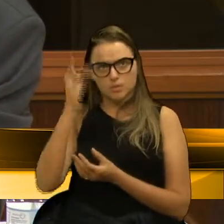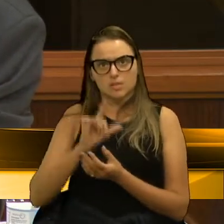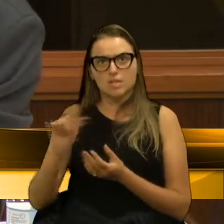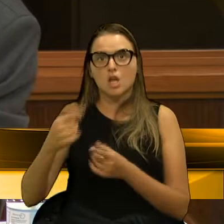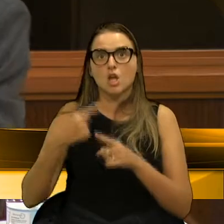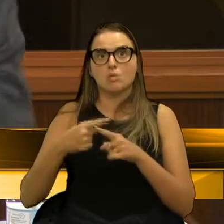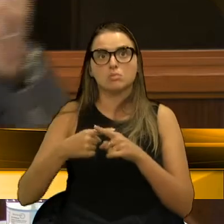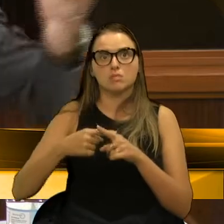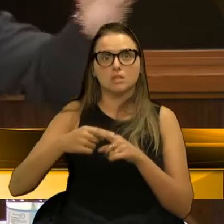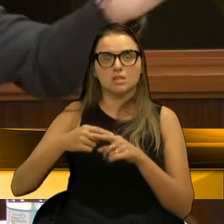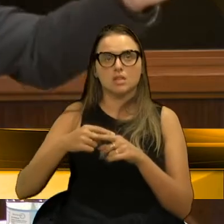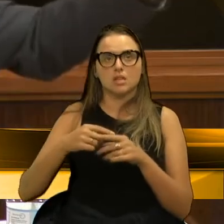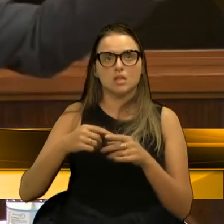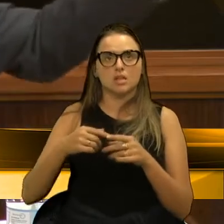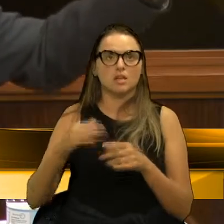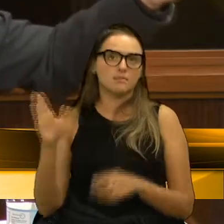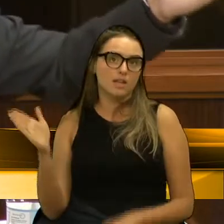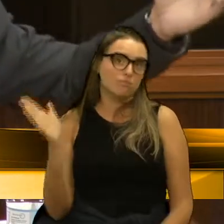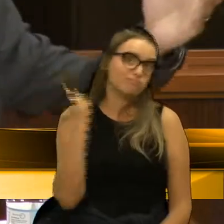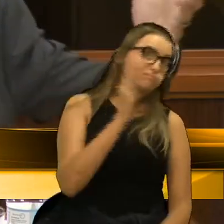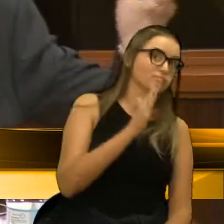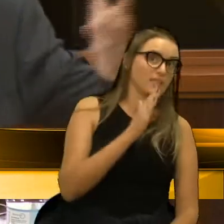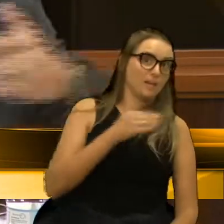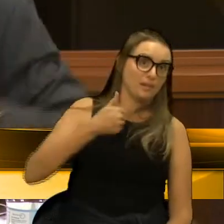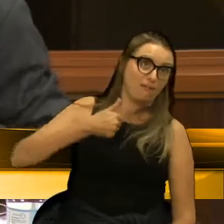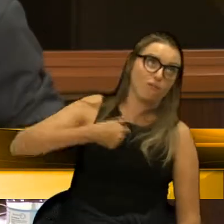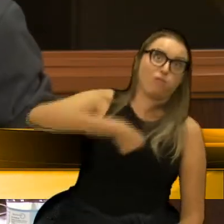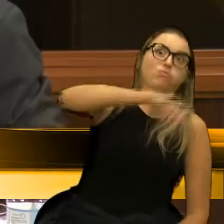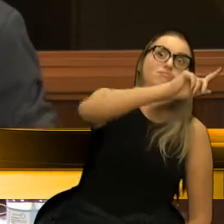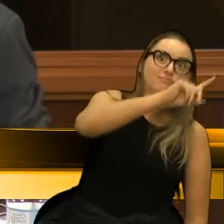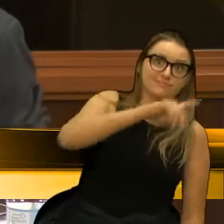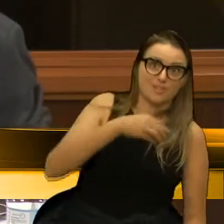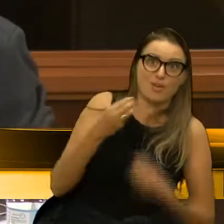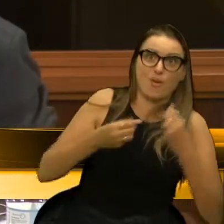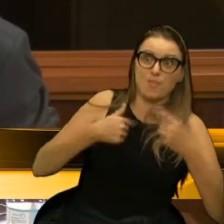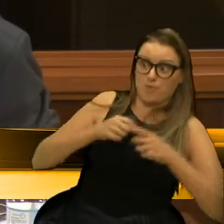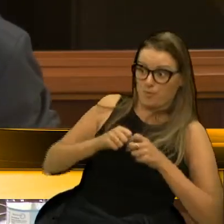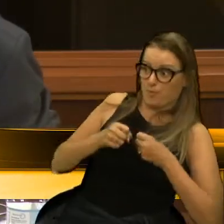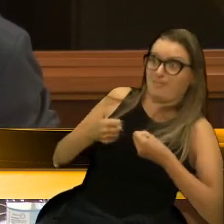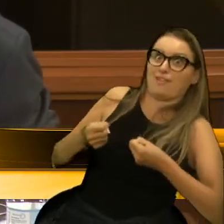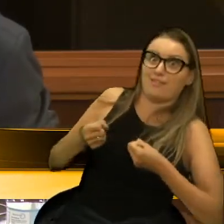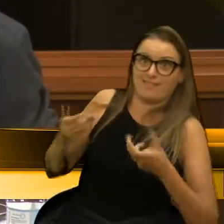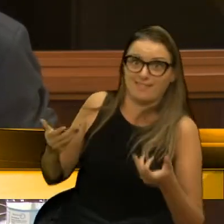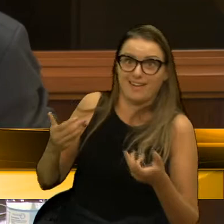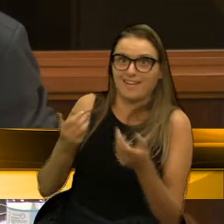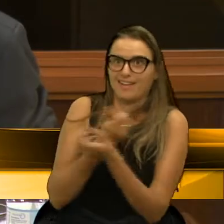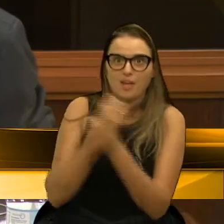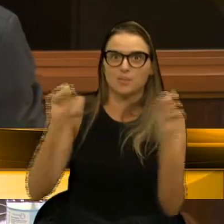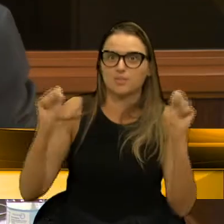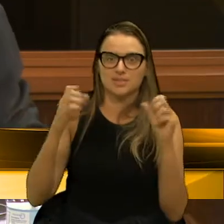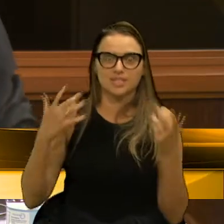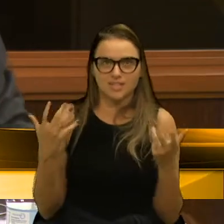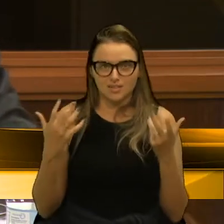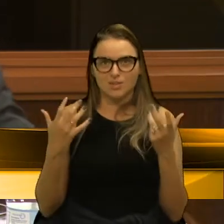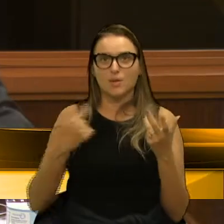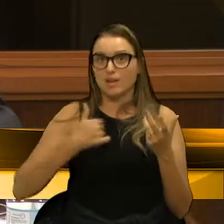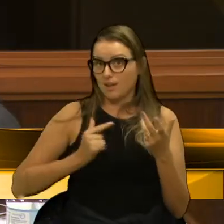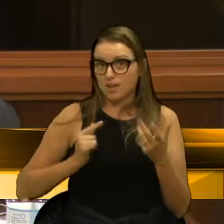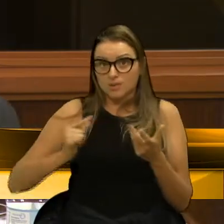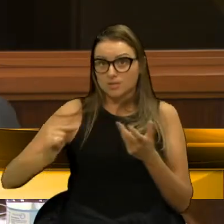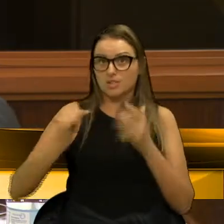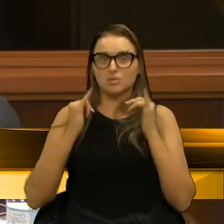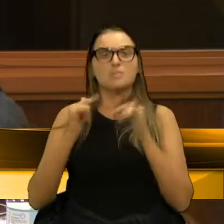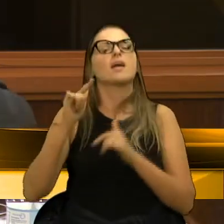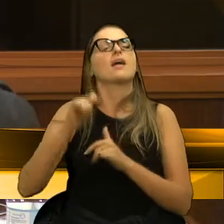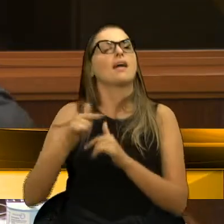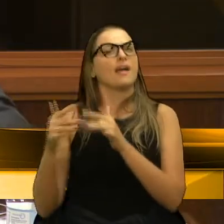chute, eu tinha espaço, me dá um tapa, me joga um quilômetro longe. Como é que vai se defender contra 15? Não tem como. Então, assim, é uma situação